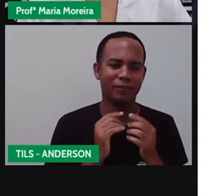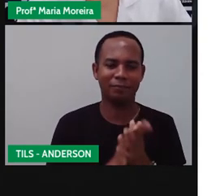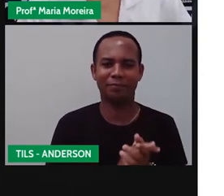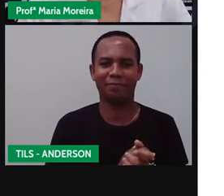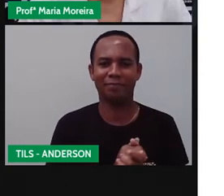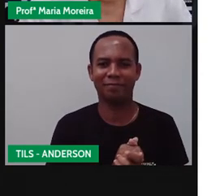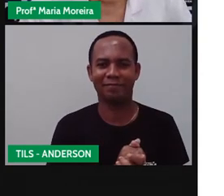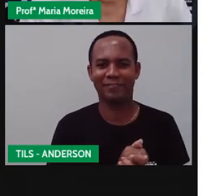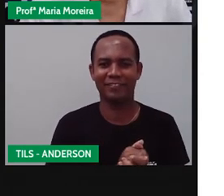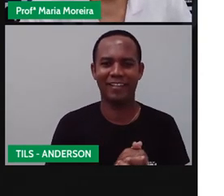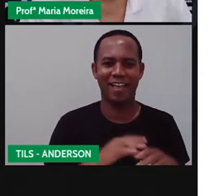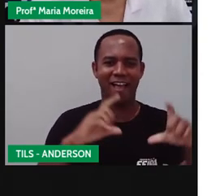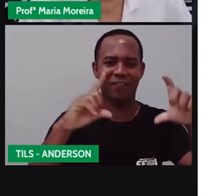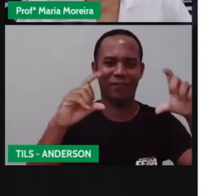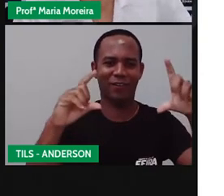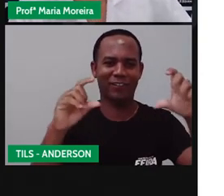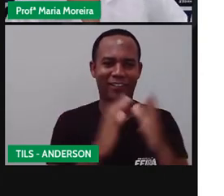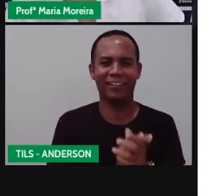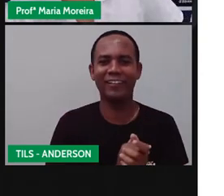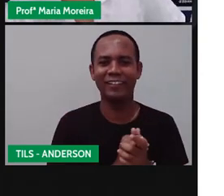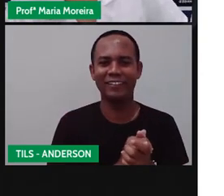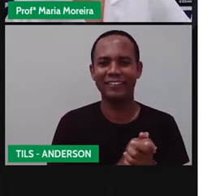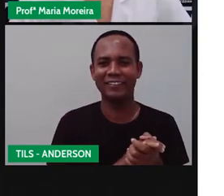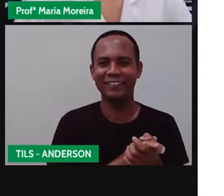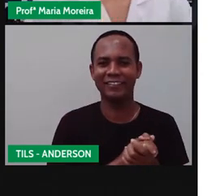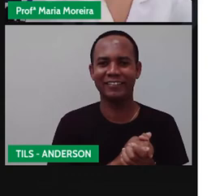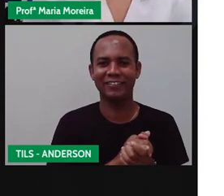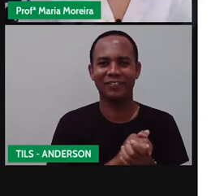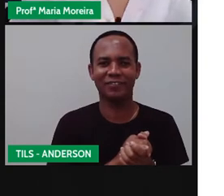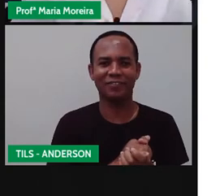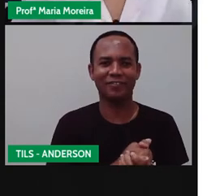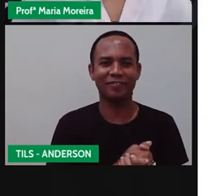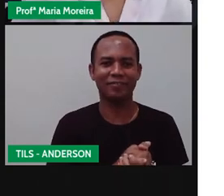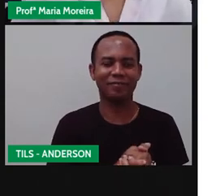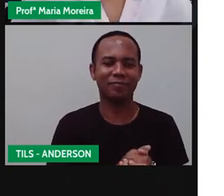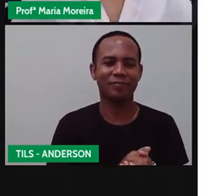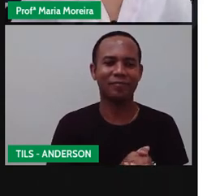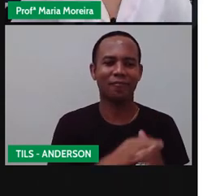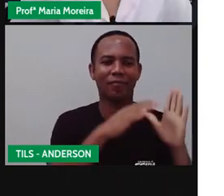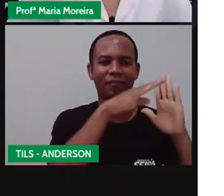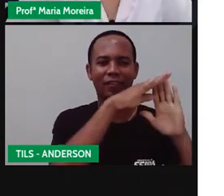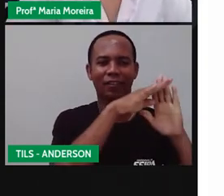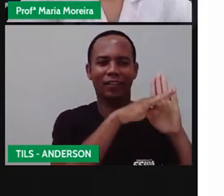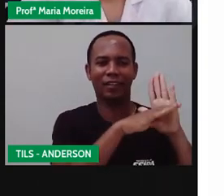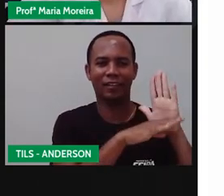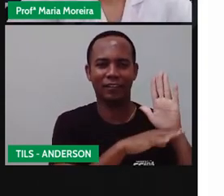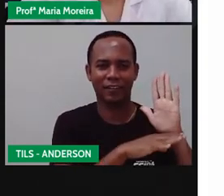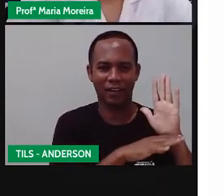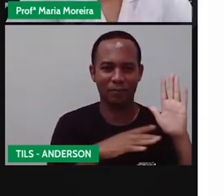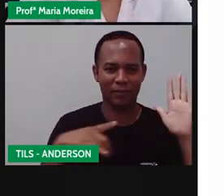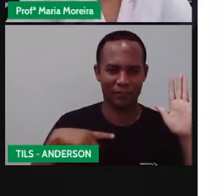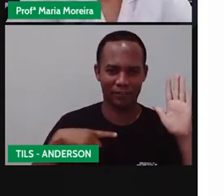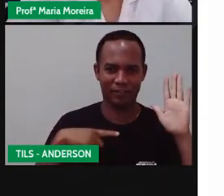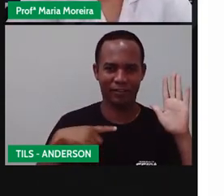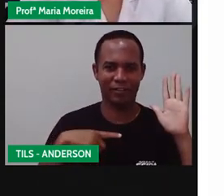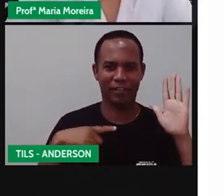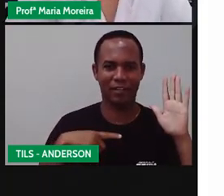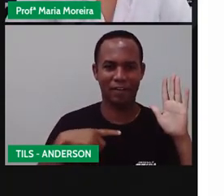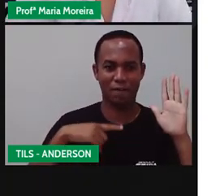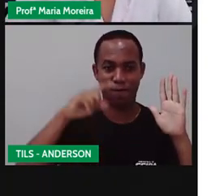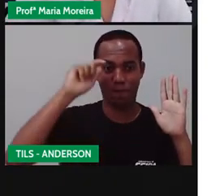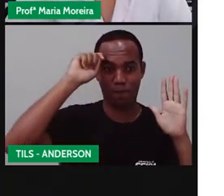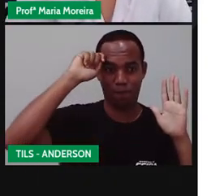Tá vindo que não é só a pior que gosta de comida? Nosso cardápio tem forte influência negra, né?